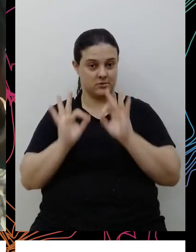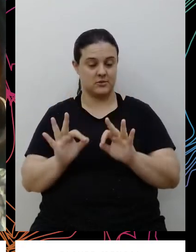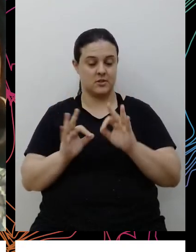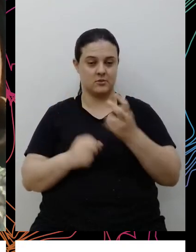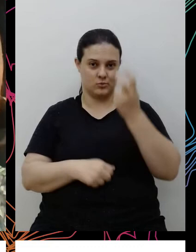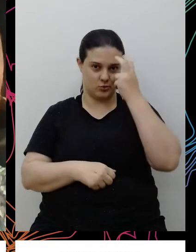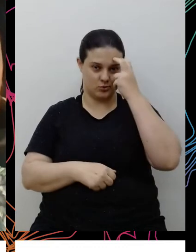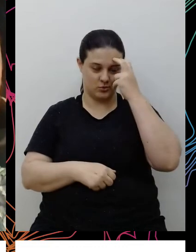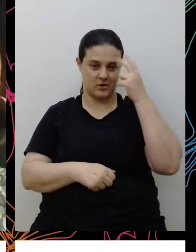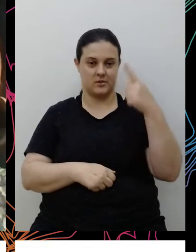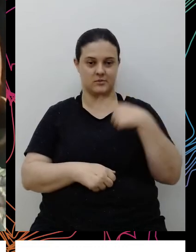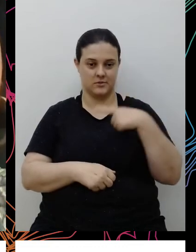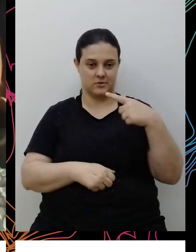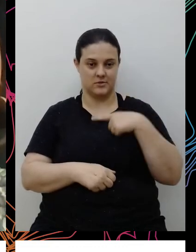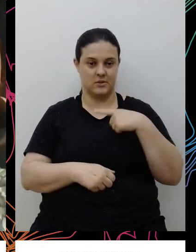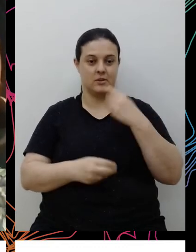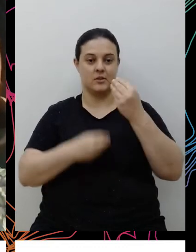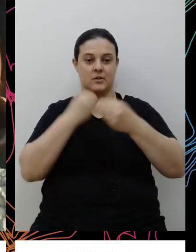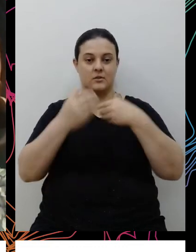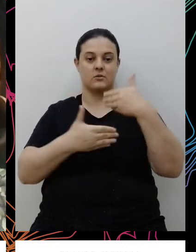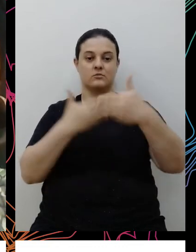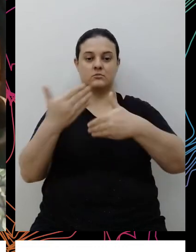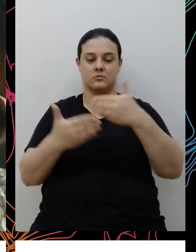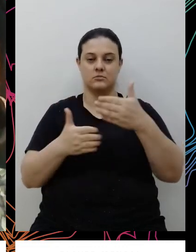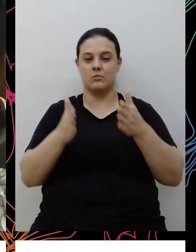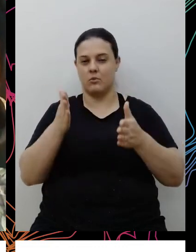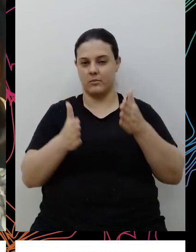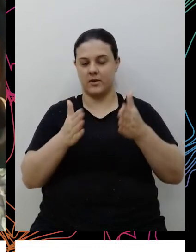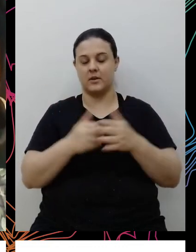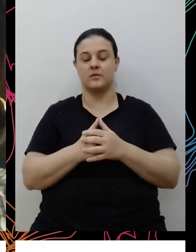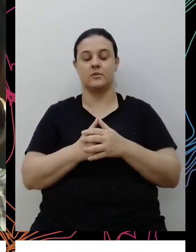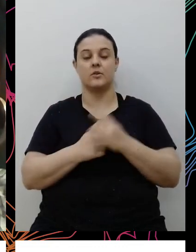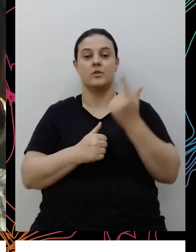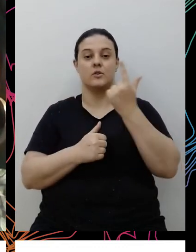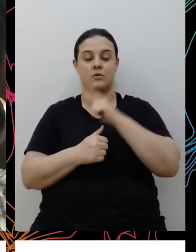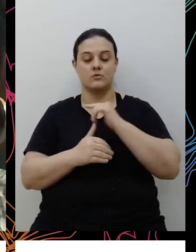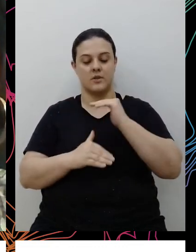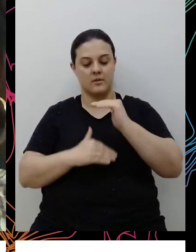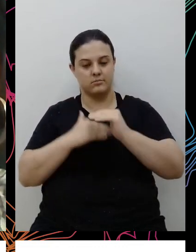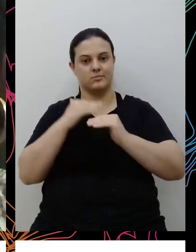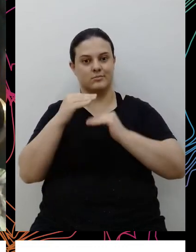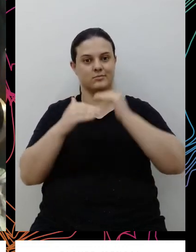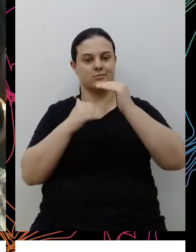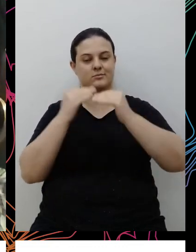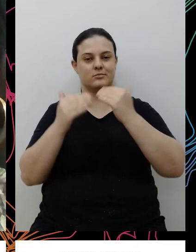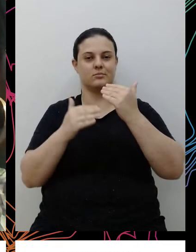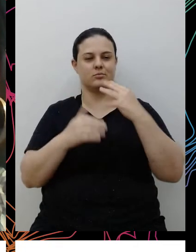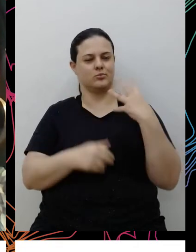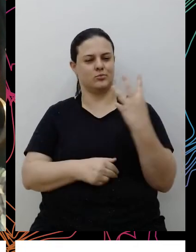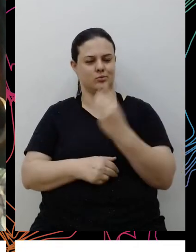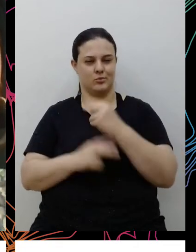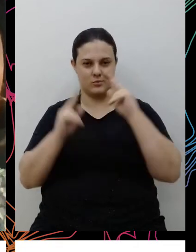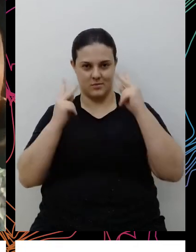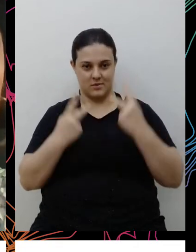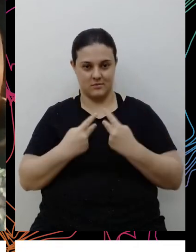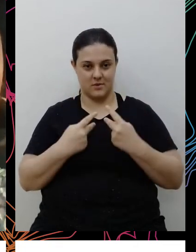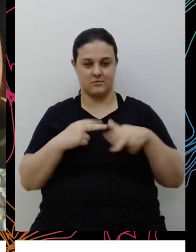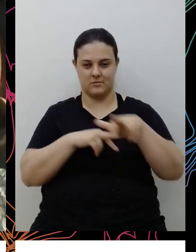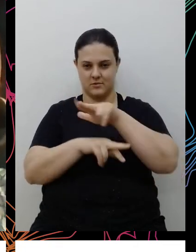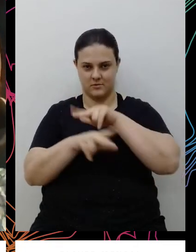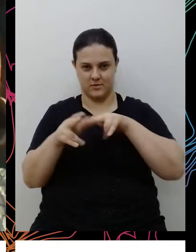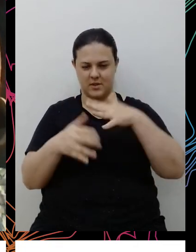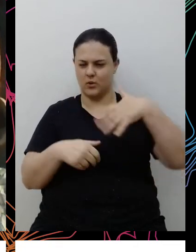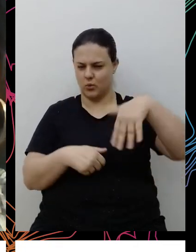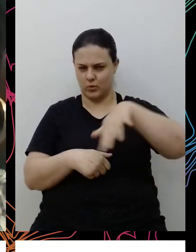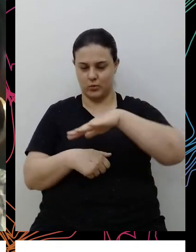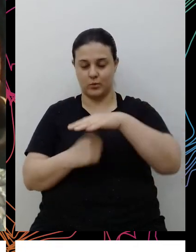a gente, né, passa por essa fase, como que a gente chega em outro nível de humanidade, né, pensando na diversidade como um todo,